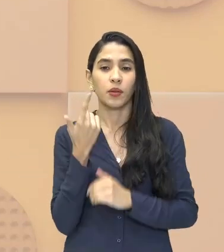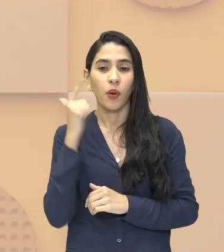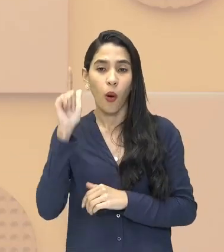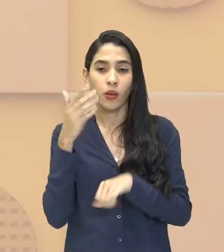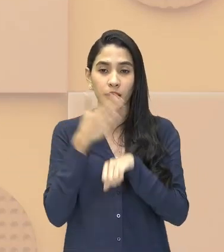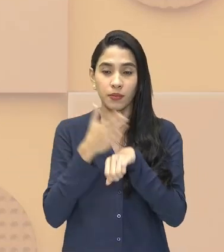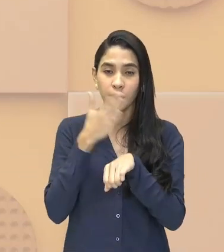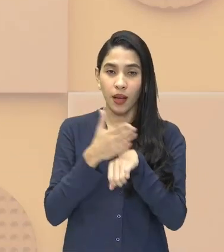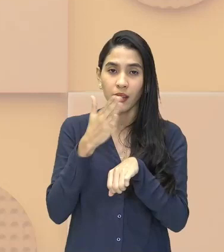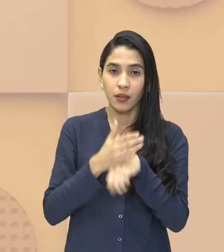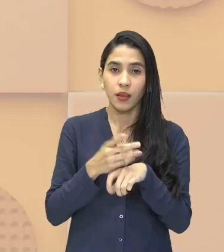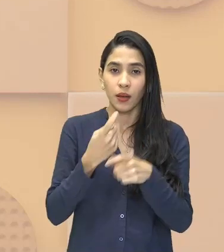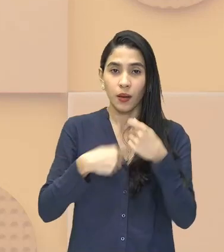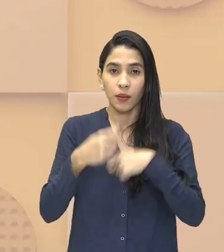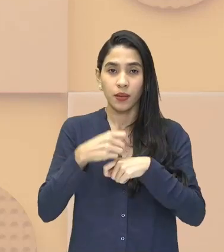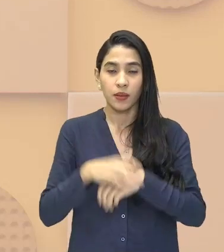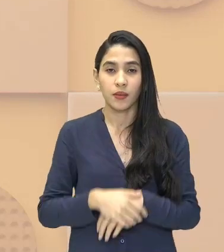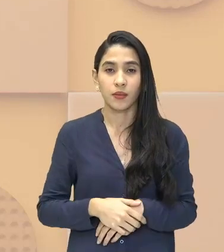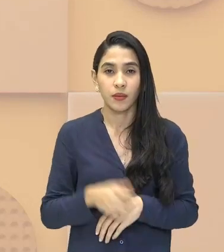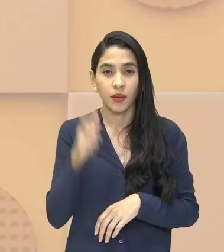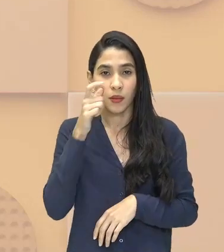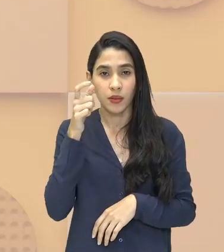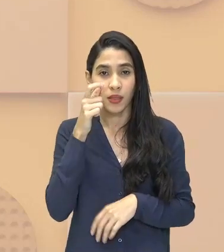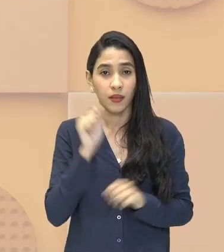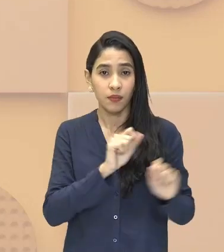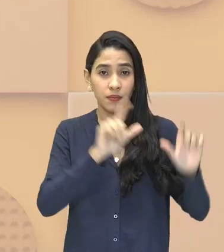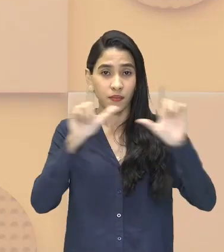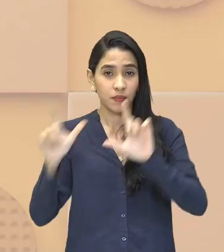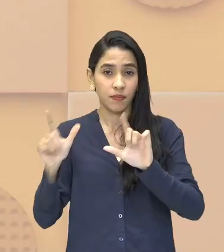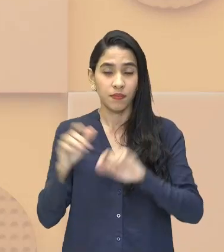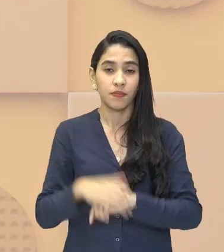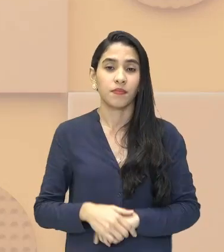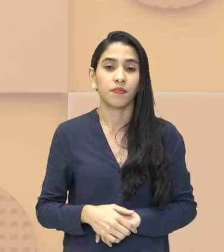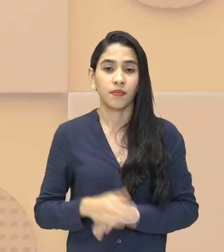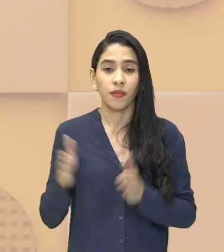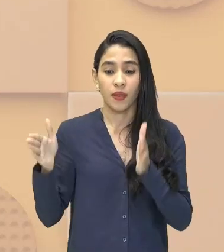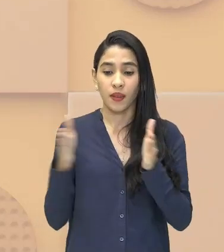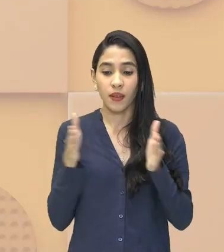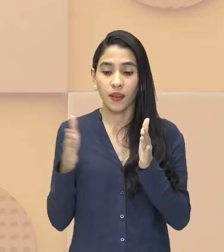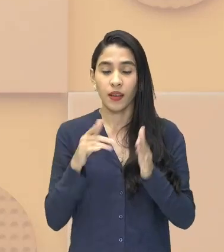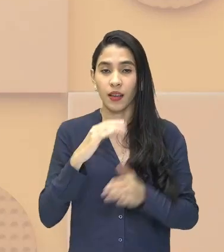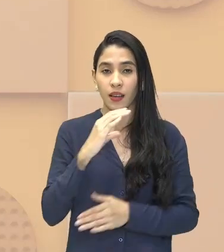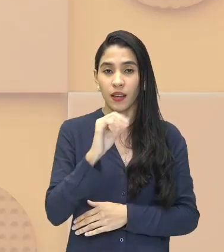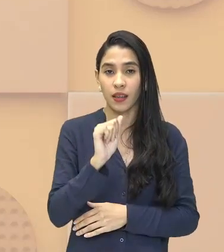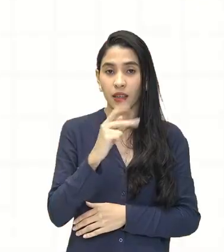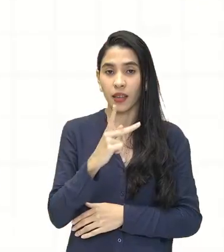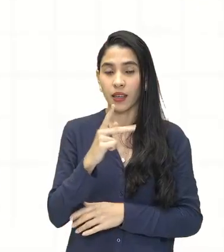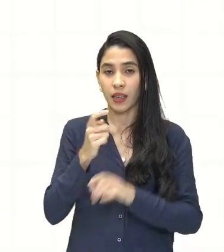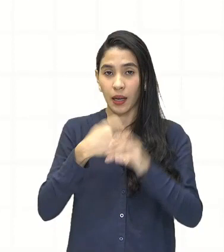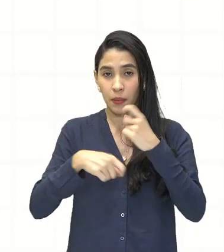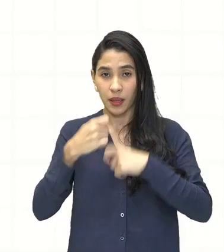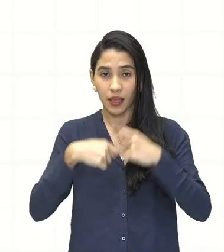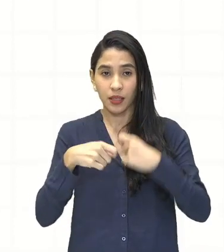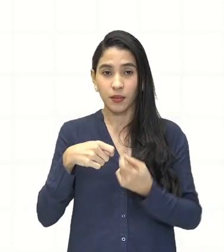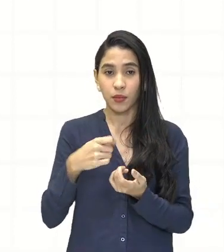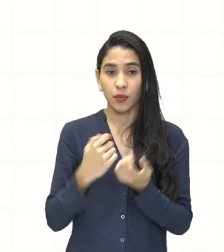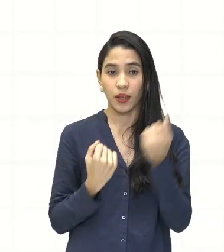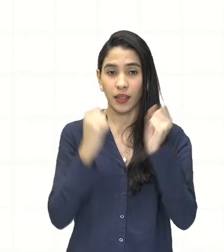práticas comerciais. Observe aí a nossa próxima fase do capitalismo, é justamente o capitalismo industrial.